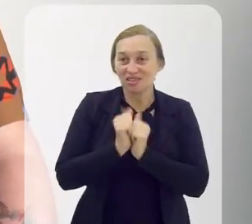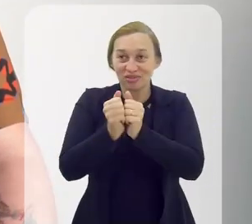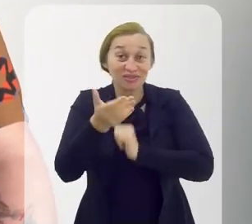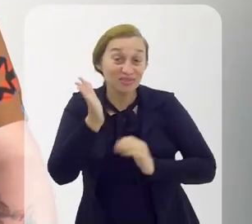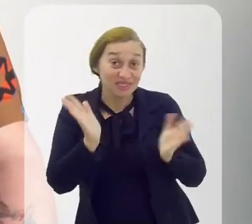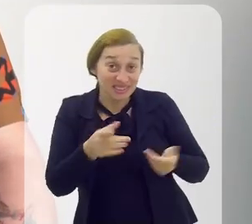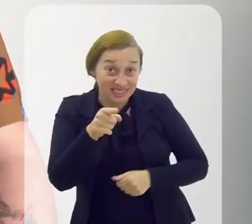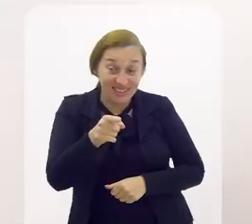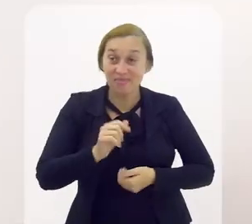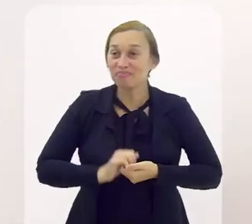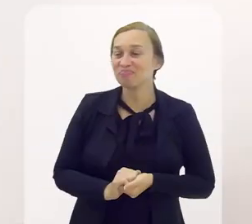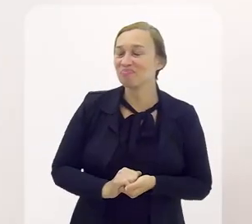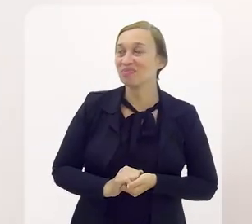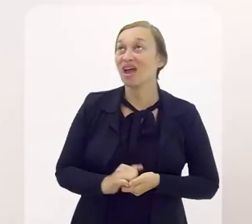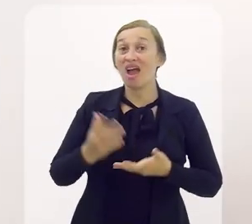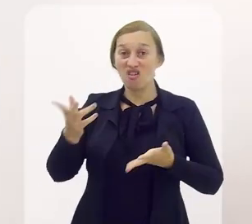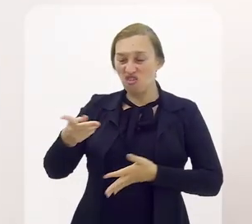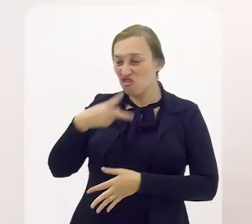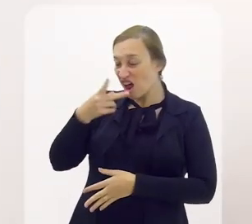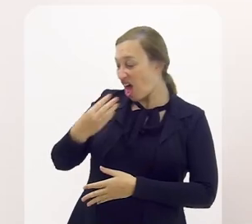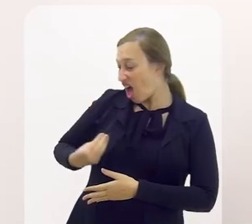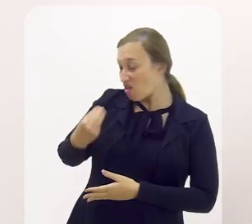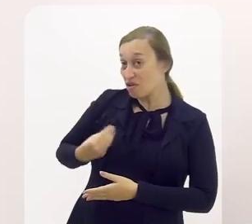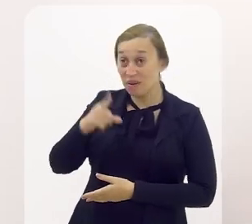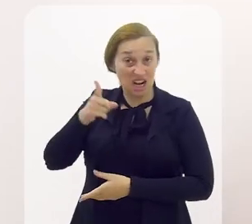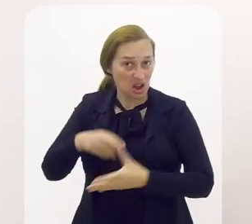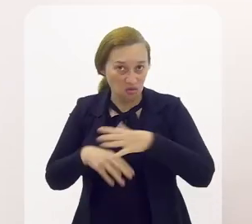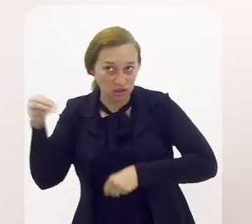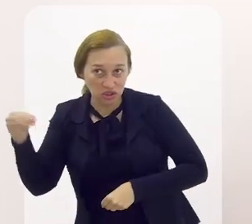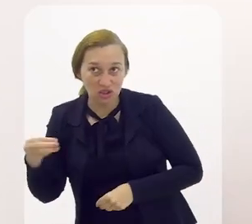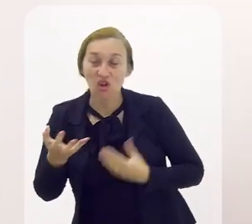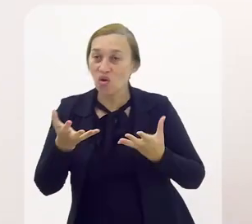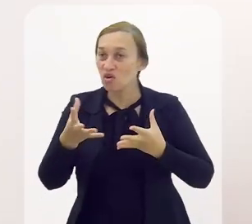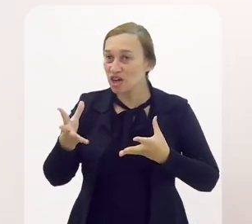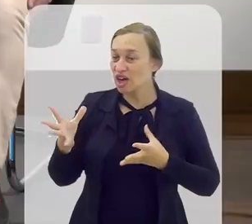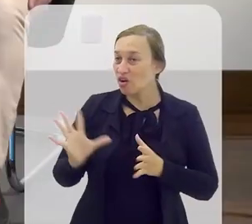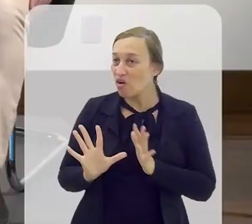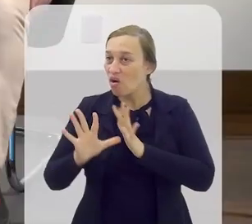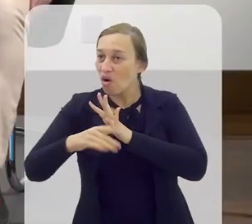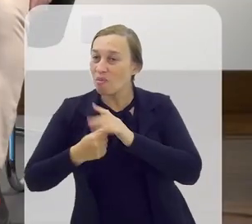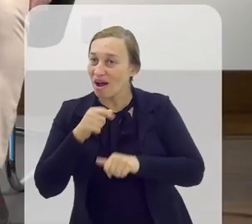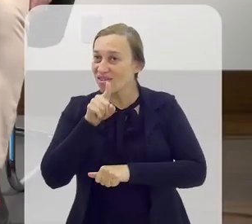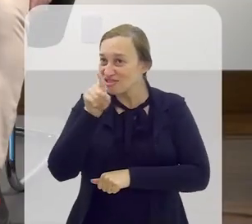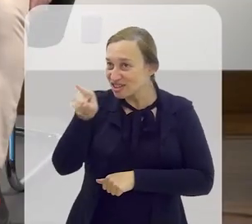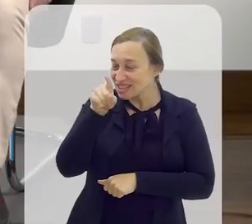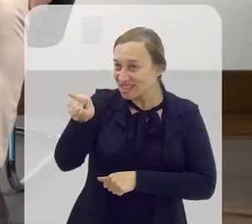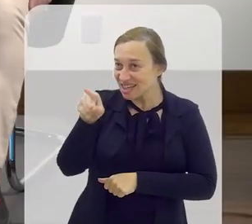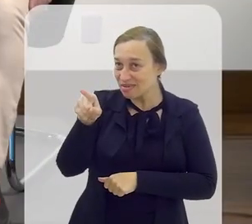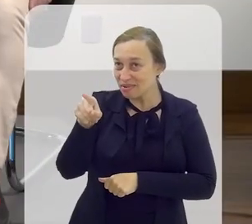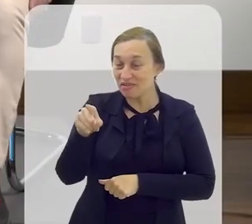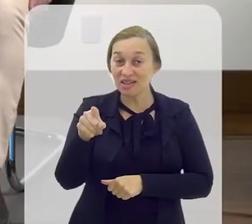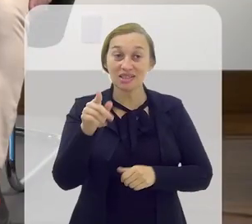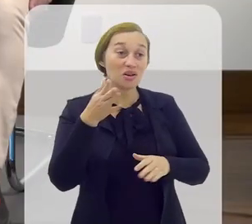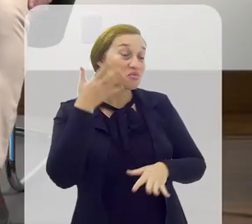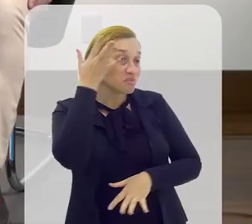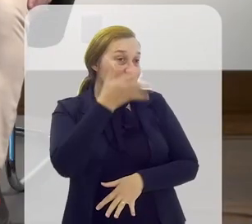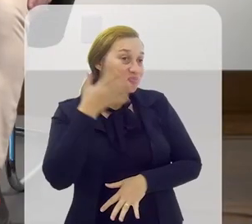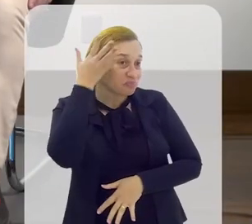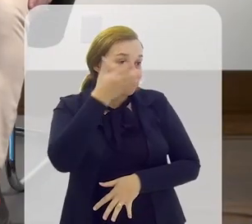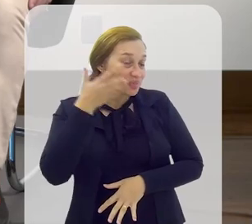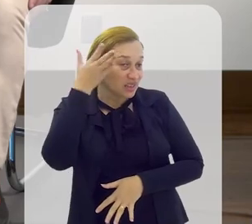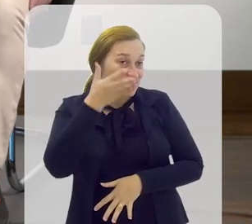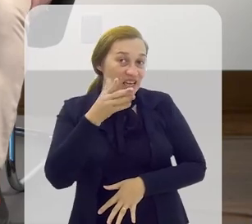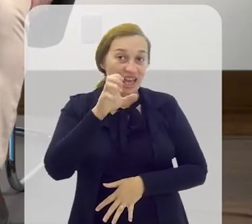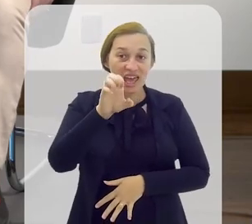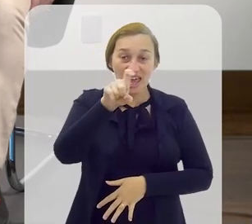imenso estar aqui contigo. Aliás, eu vou falar bem aqui ao vivo, porque é para ele não fugir. Eu quero roubar você para uma palestra na Expo Religião, em